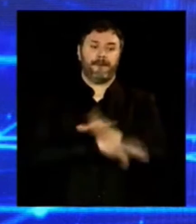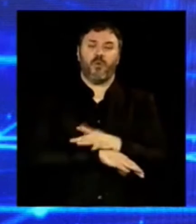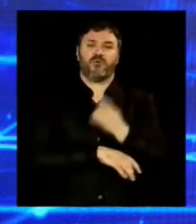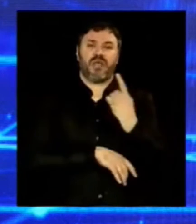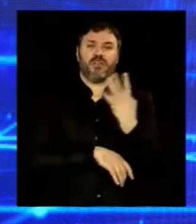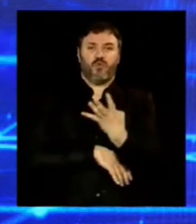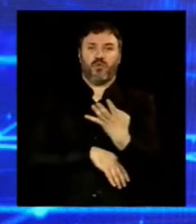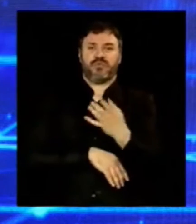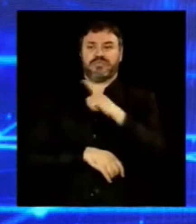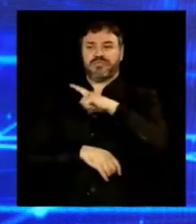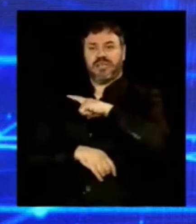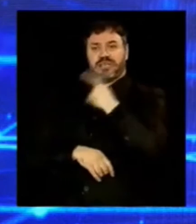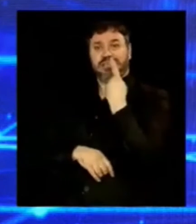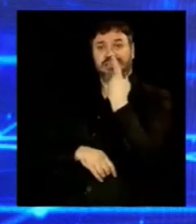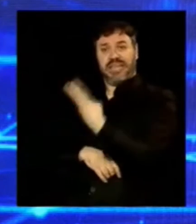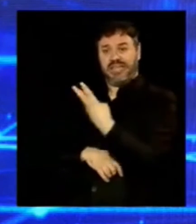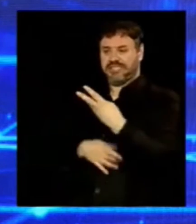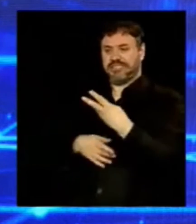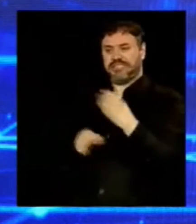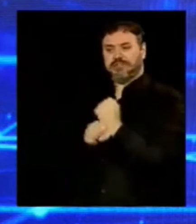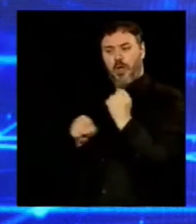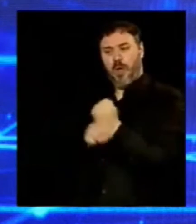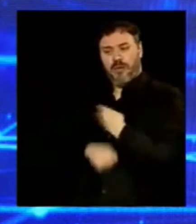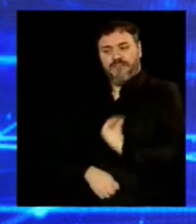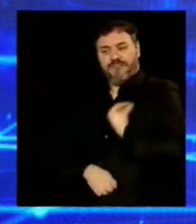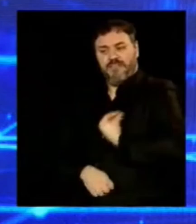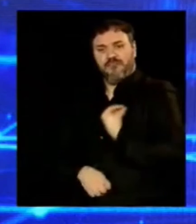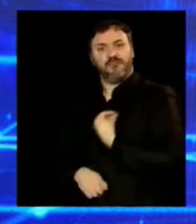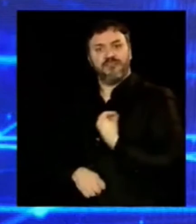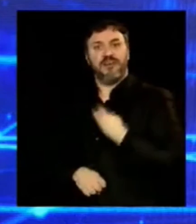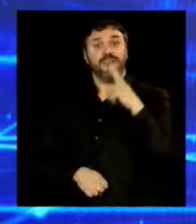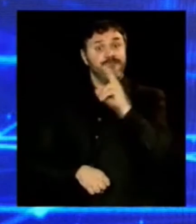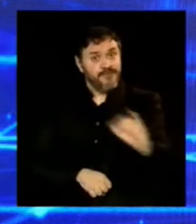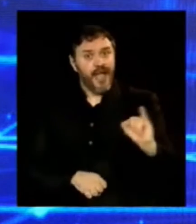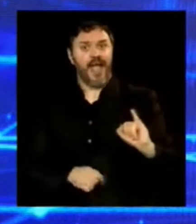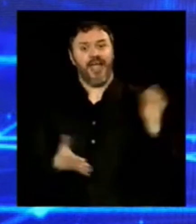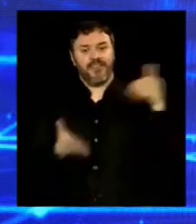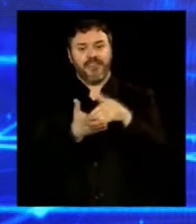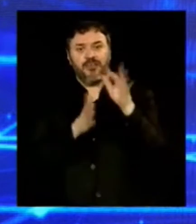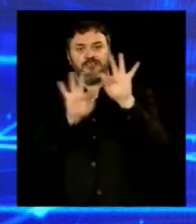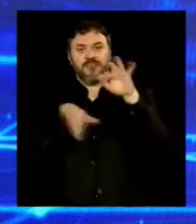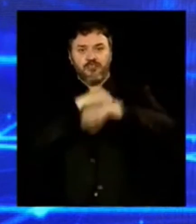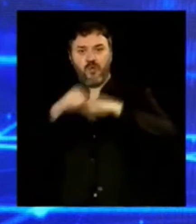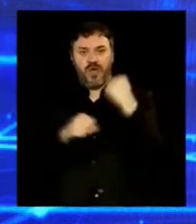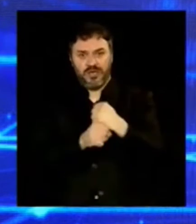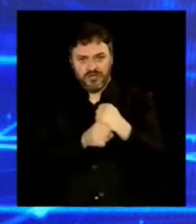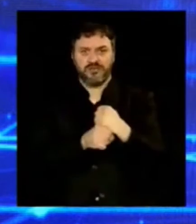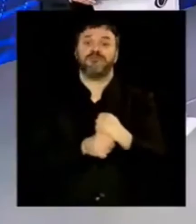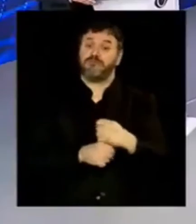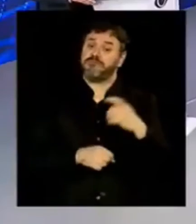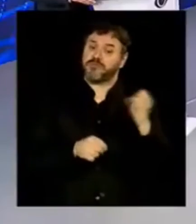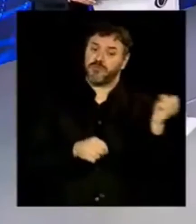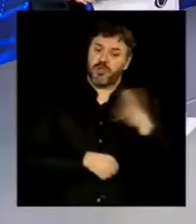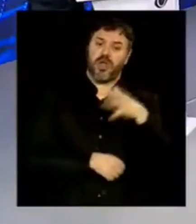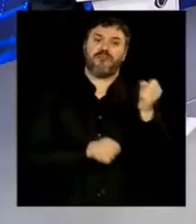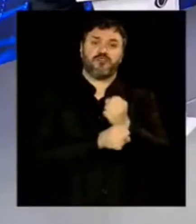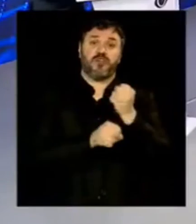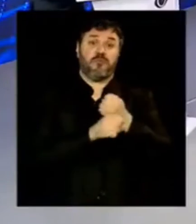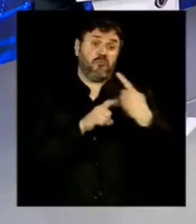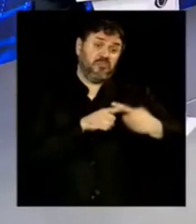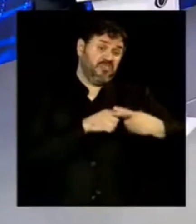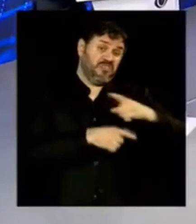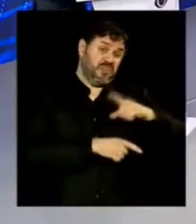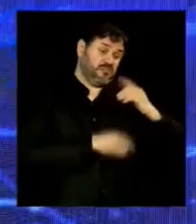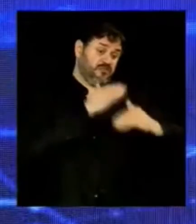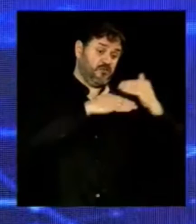obras acontecendo e serão ainda novas obras acontecendo até o final deste ano, graças à retomada da capacidade de investimentos. Talvez